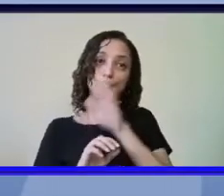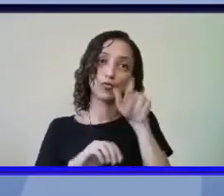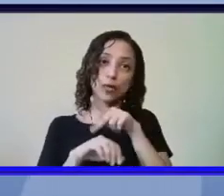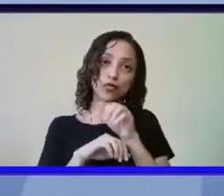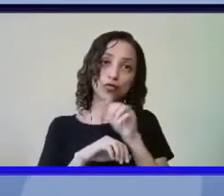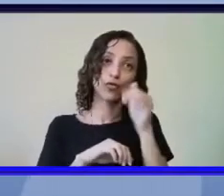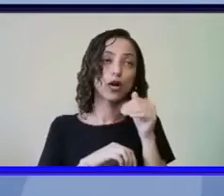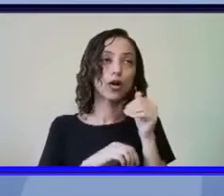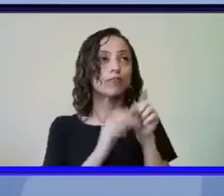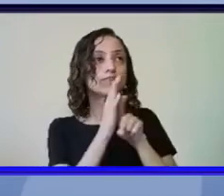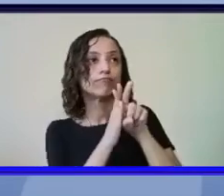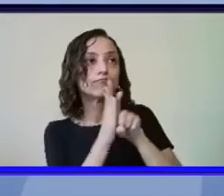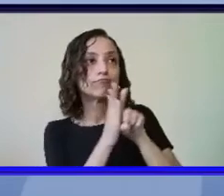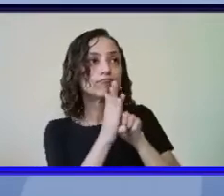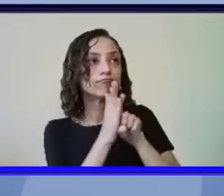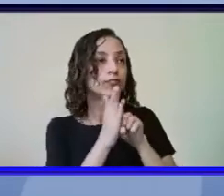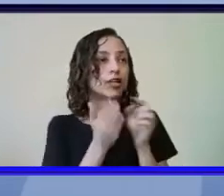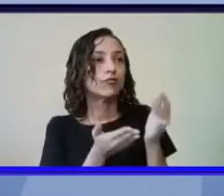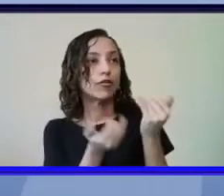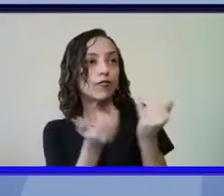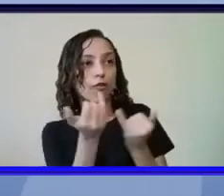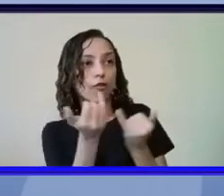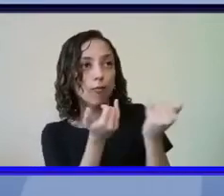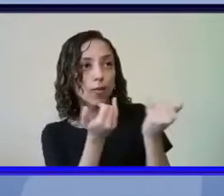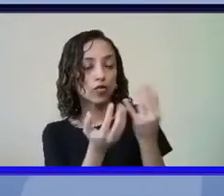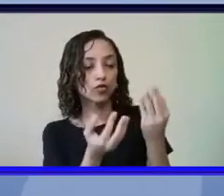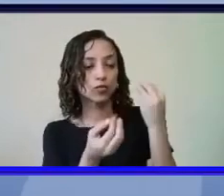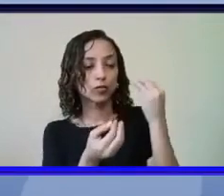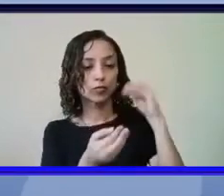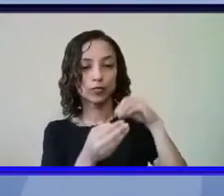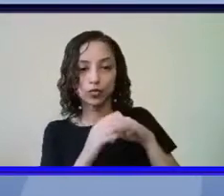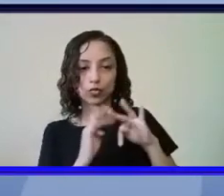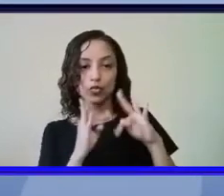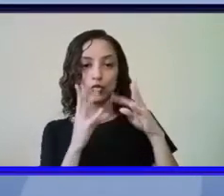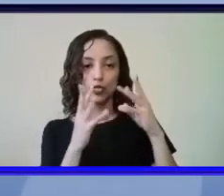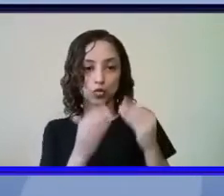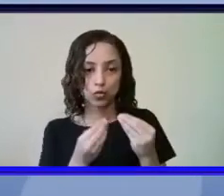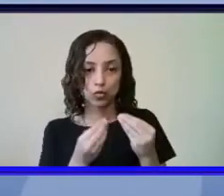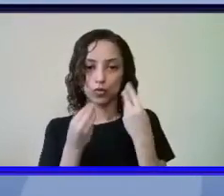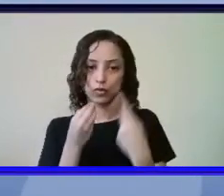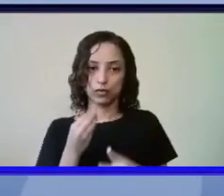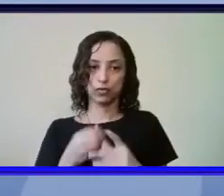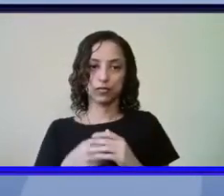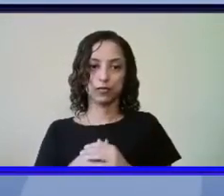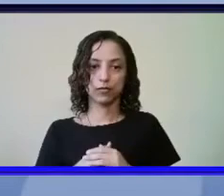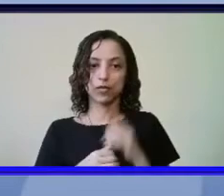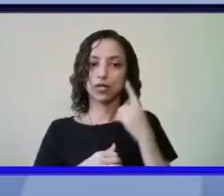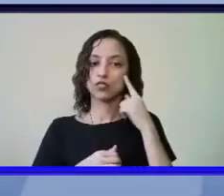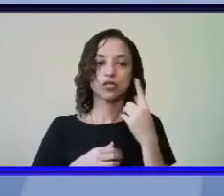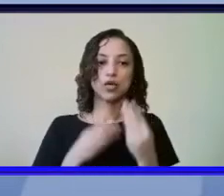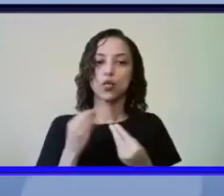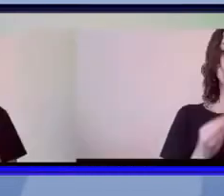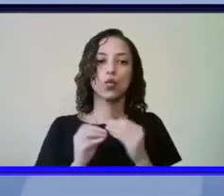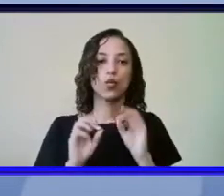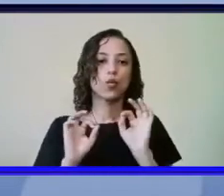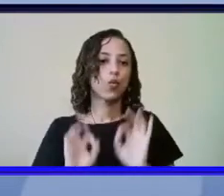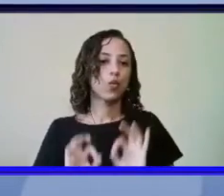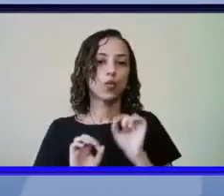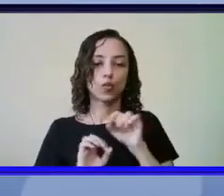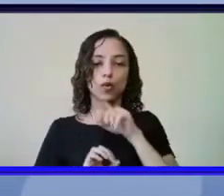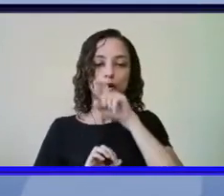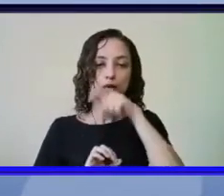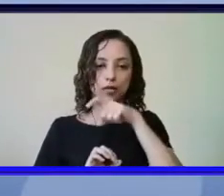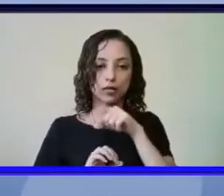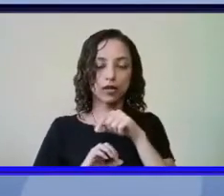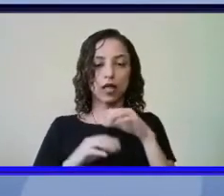de informações então sendo objetivo e eu não sei a questão das penas das araras se